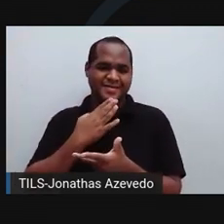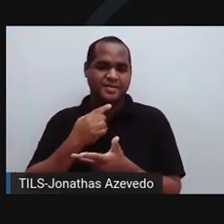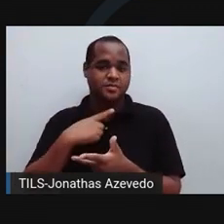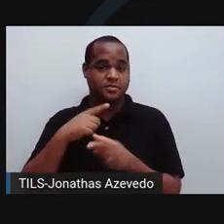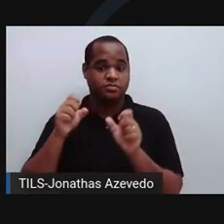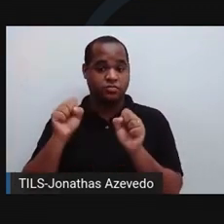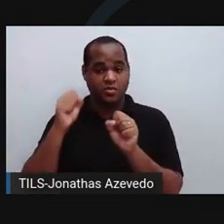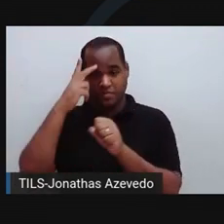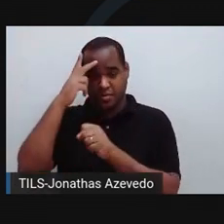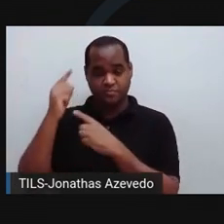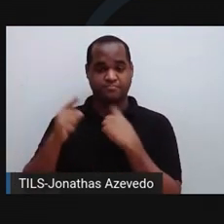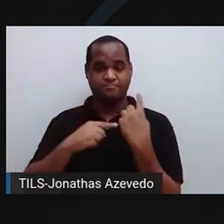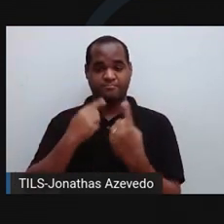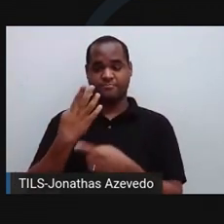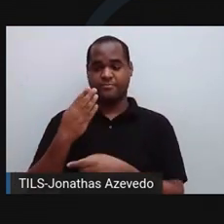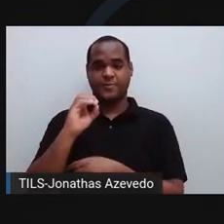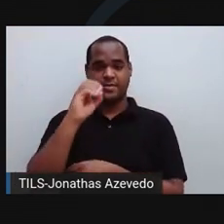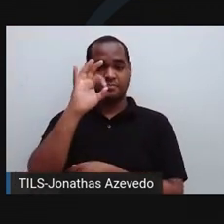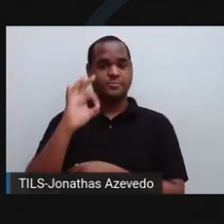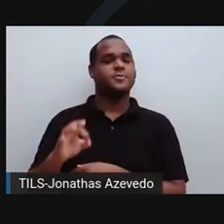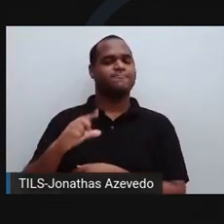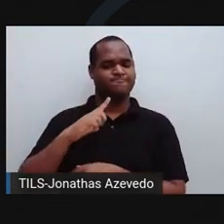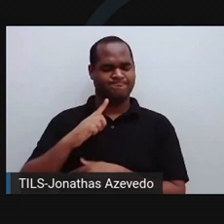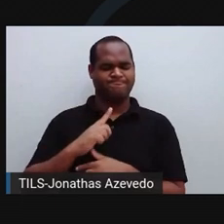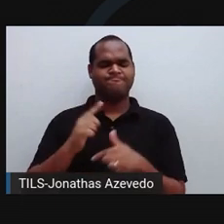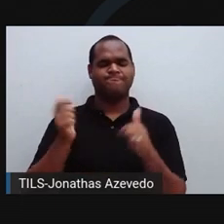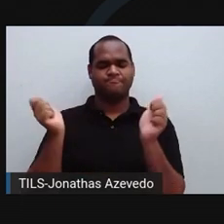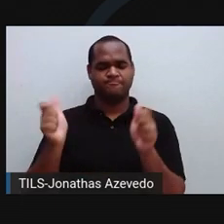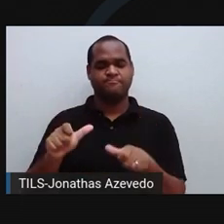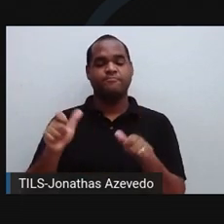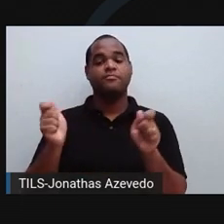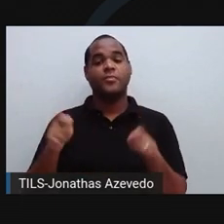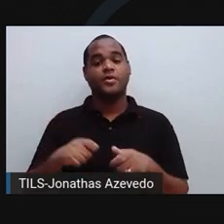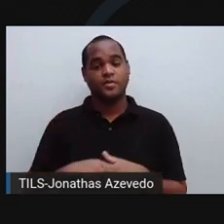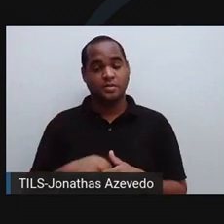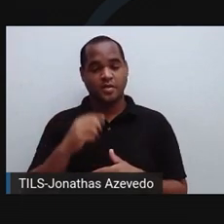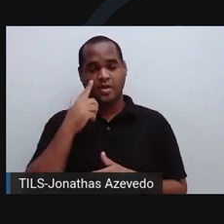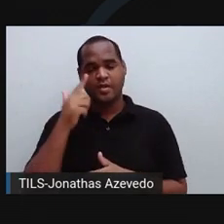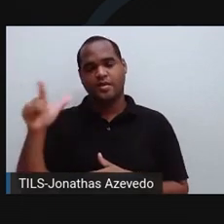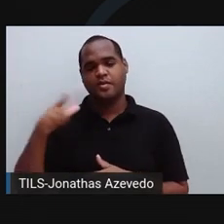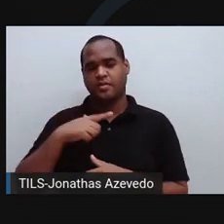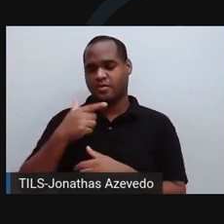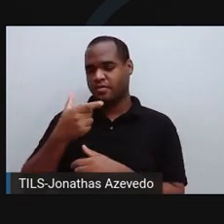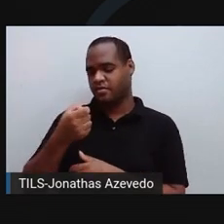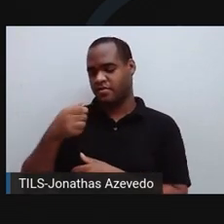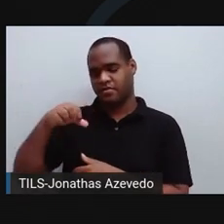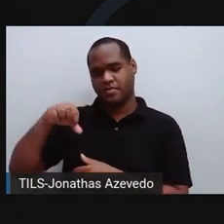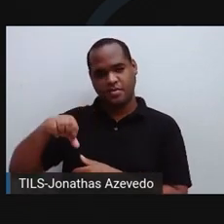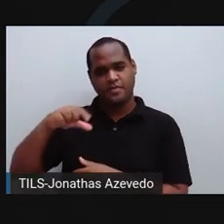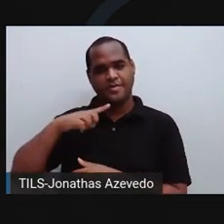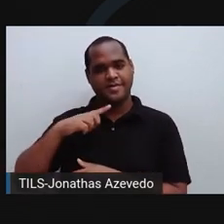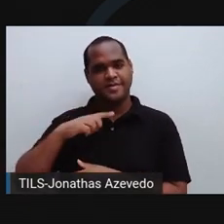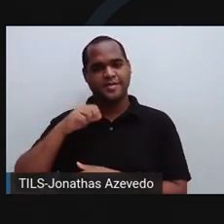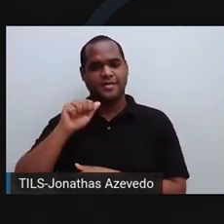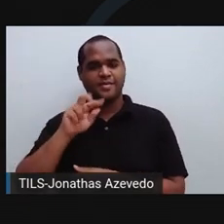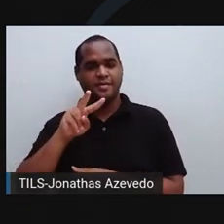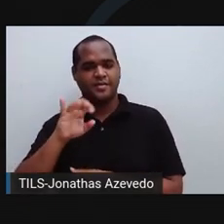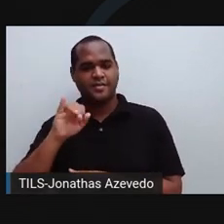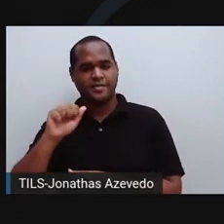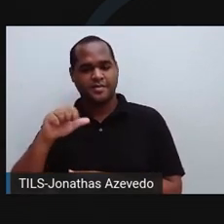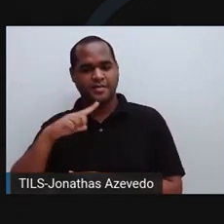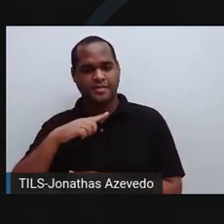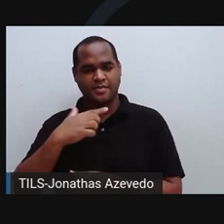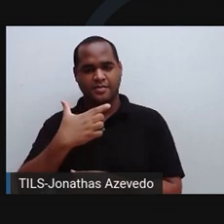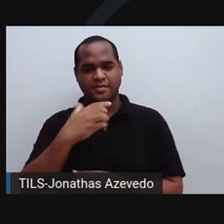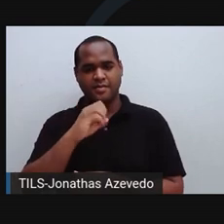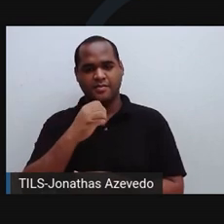quase 40% dos infectados. O primeiro caso do mundo surgiu em 2009, mas em 7 de dezembro de 2020, a Agência Nacional de